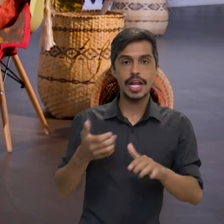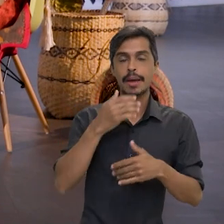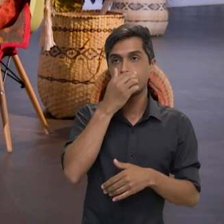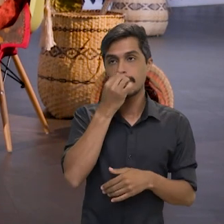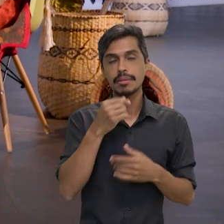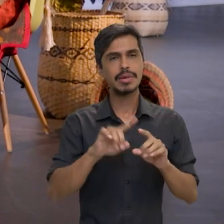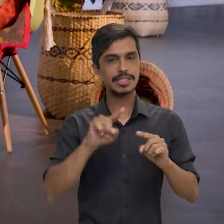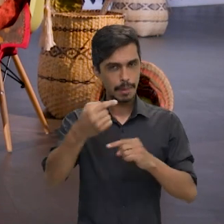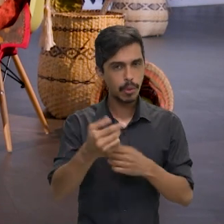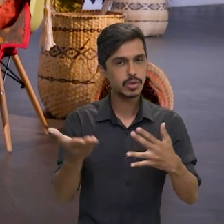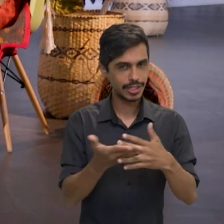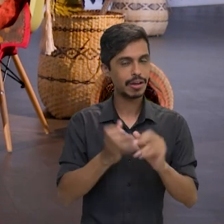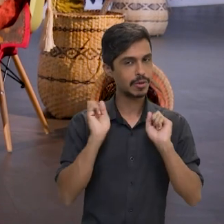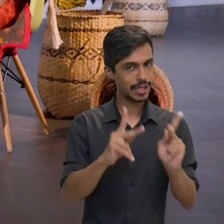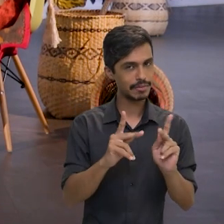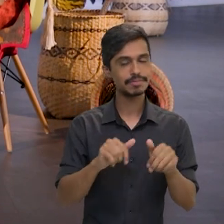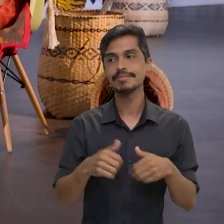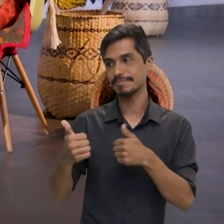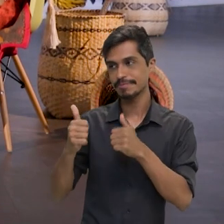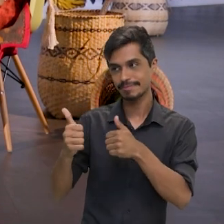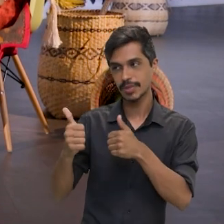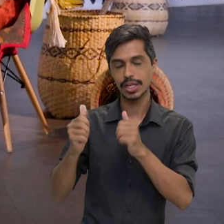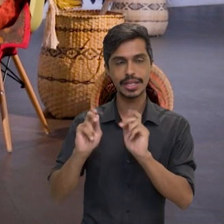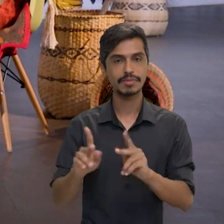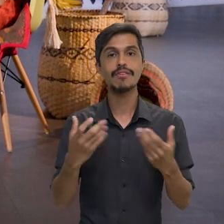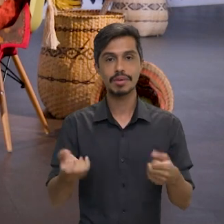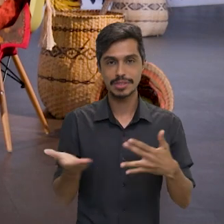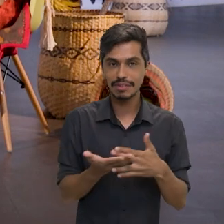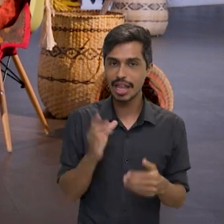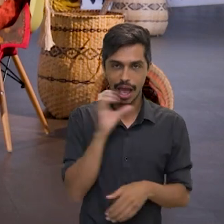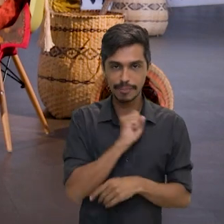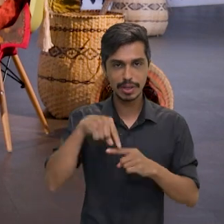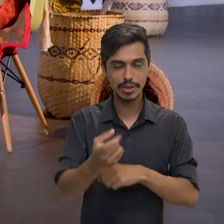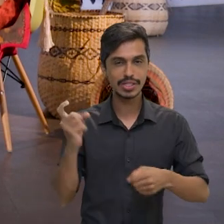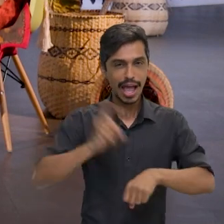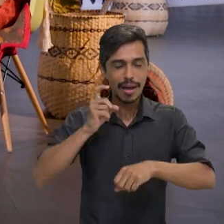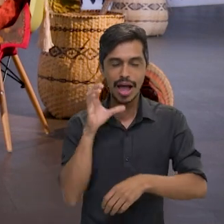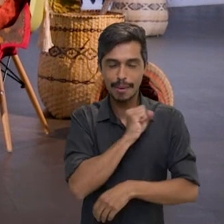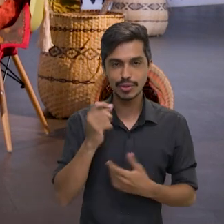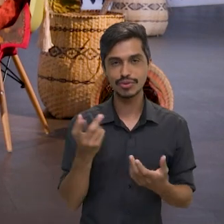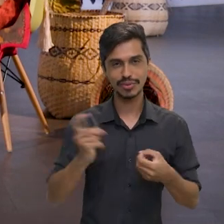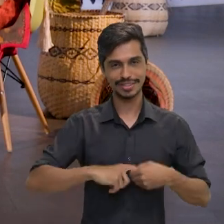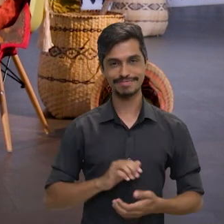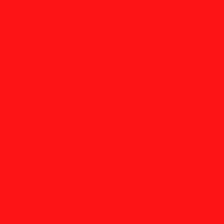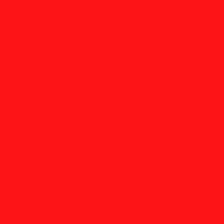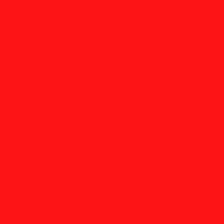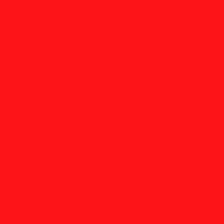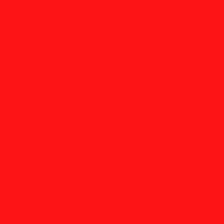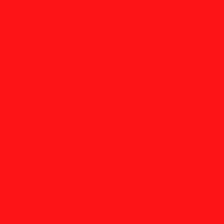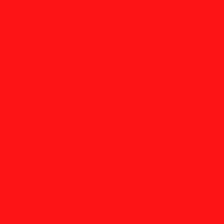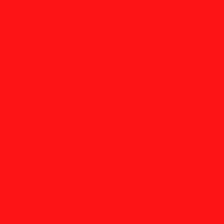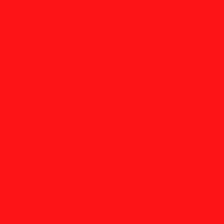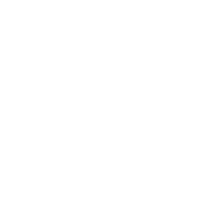deixar ele para o próximo bloco. Pode ser? Tranquilo. Então vamos fazer um rápido intervalo e voltamos em instantes com o Brasil em Pauta.